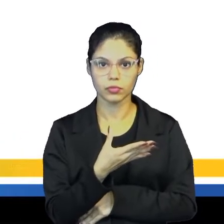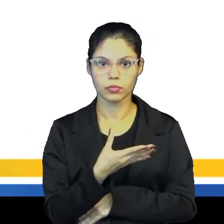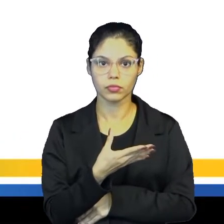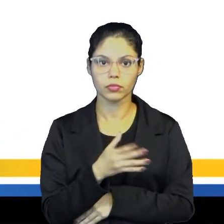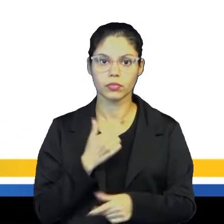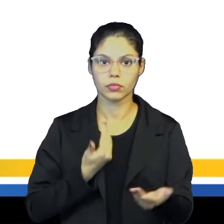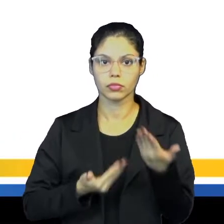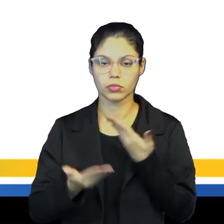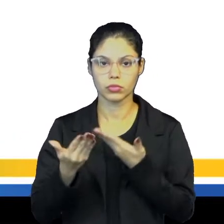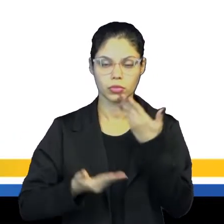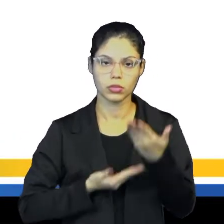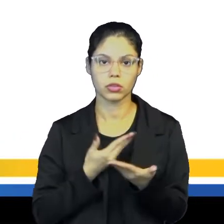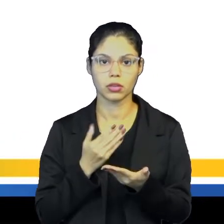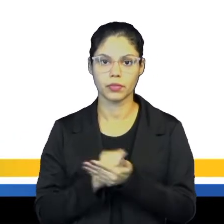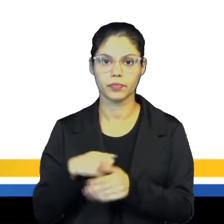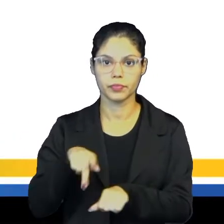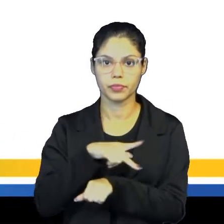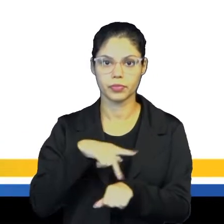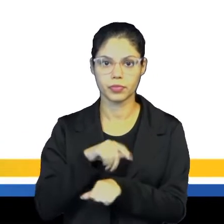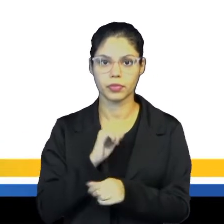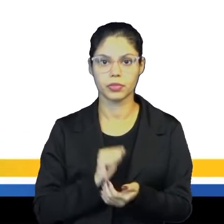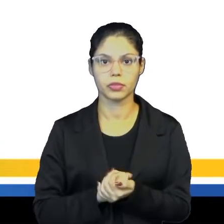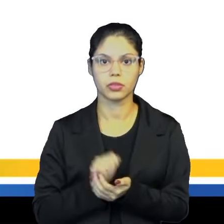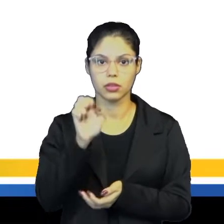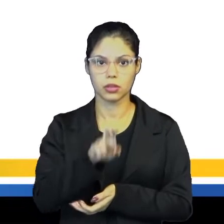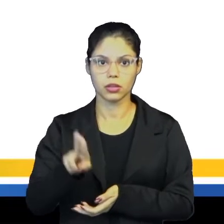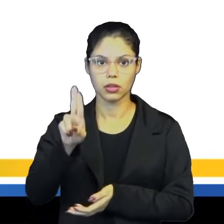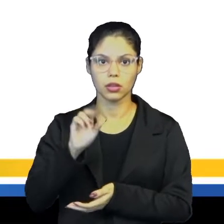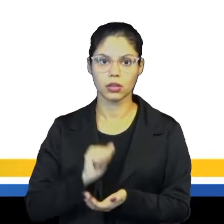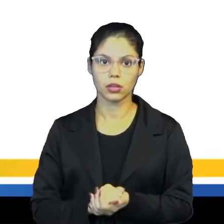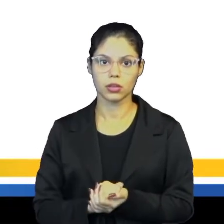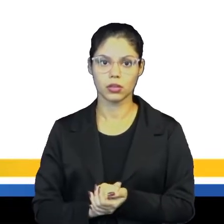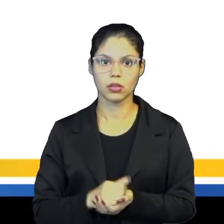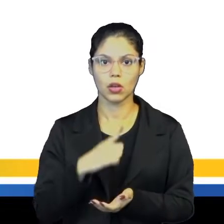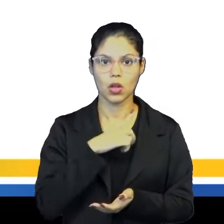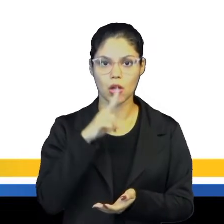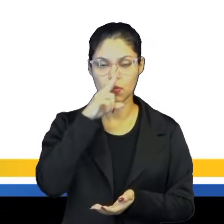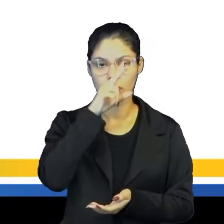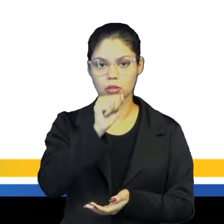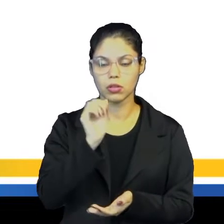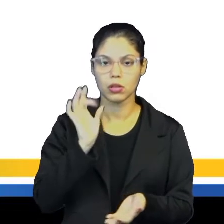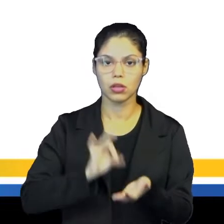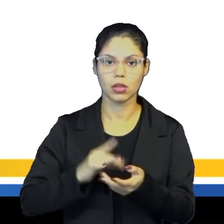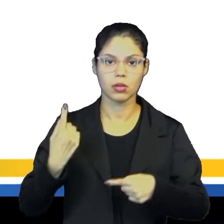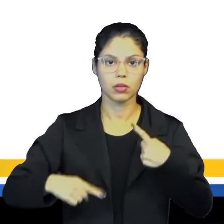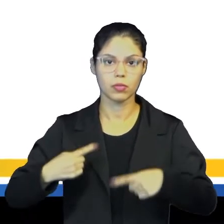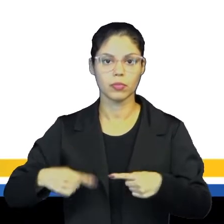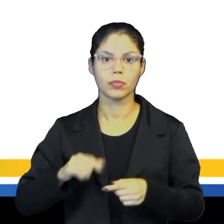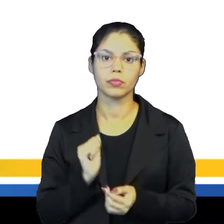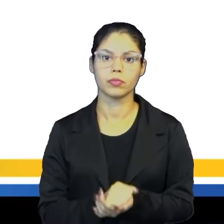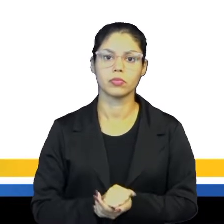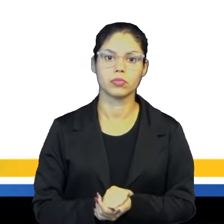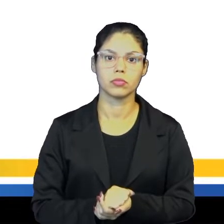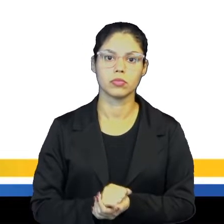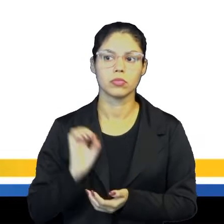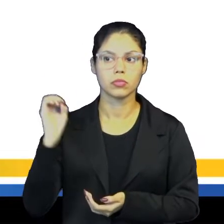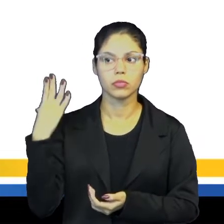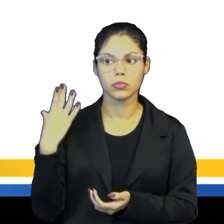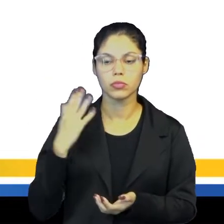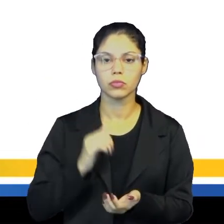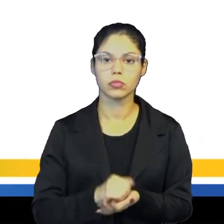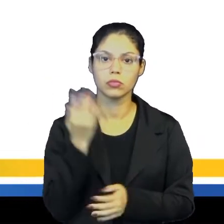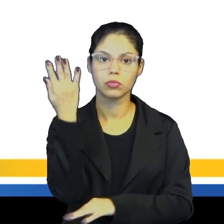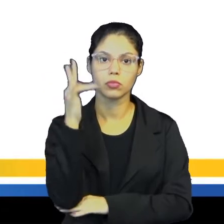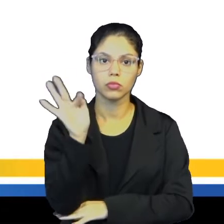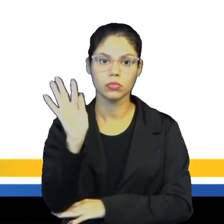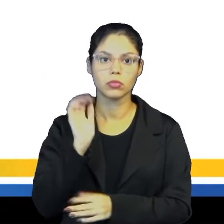comerciais que alguns países europeus contribuíram para a centralização do poder político real, que foi o caso do rei